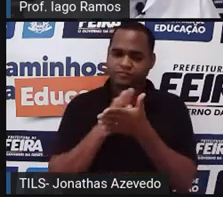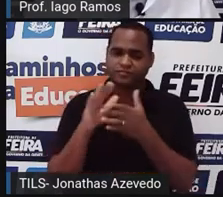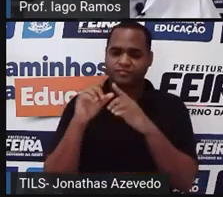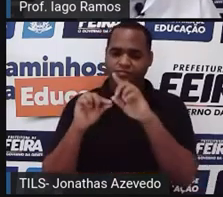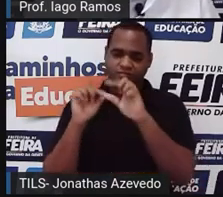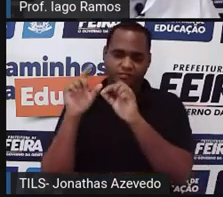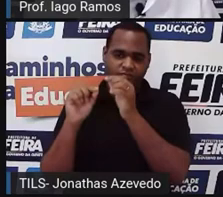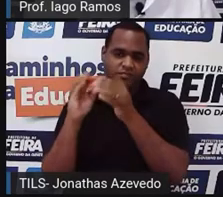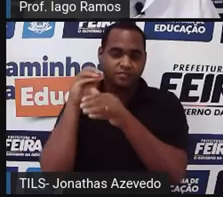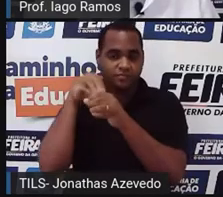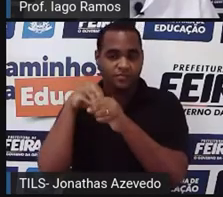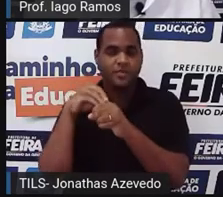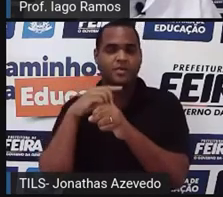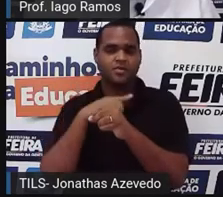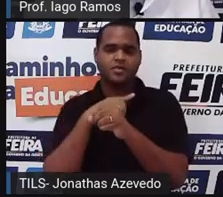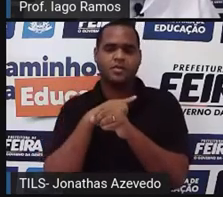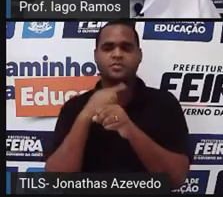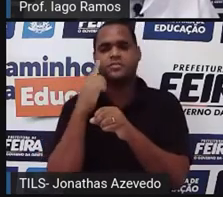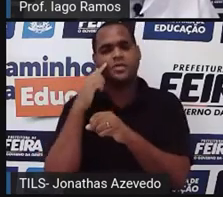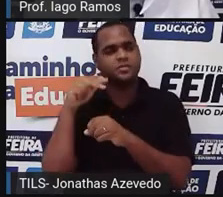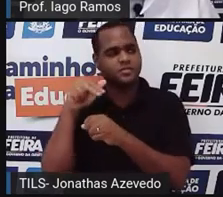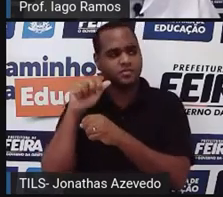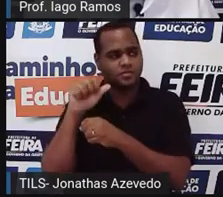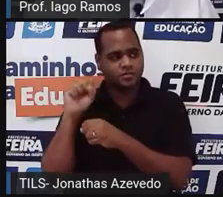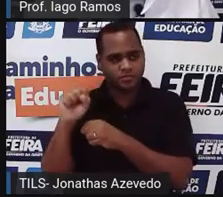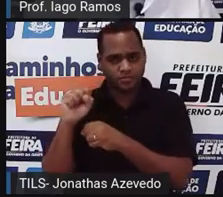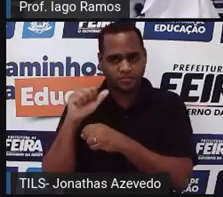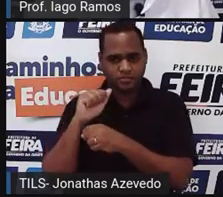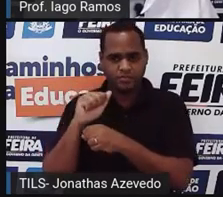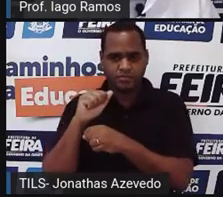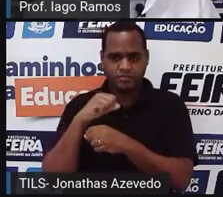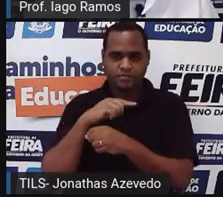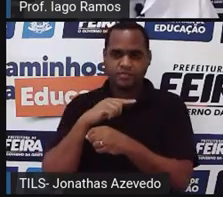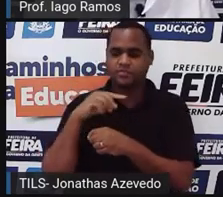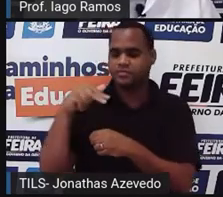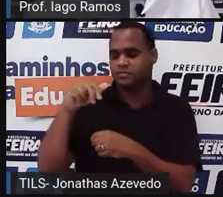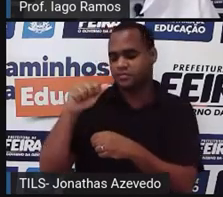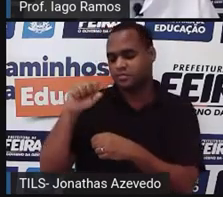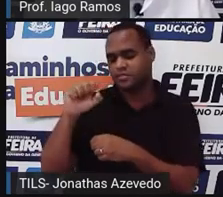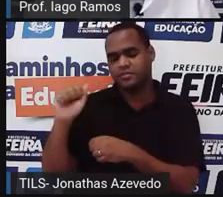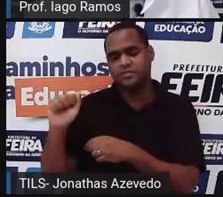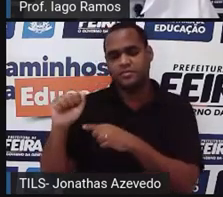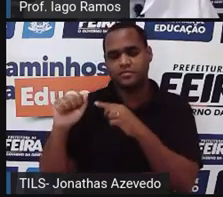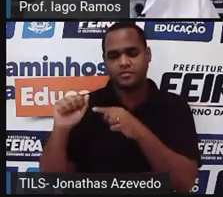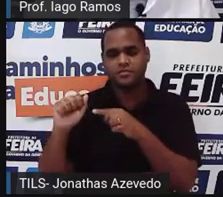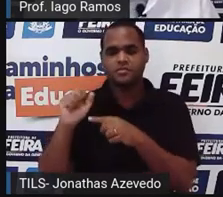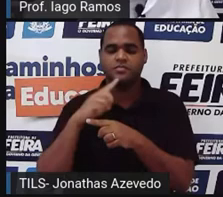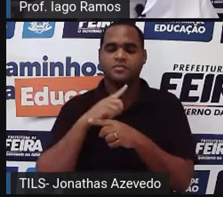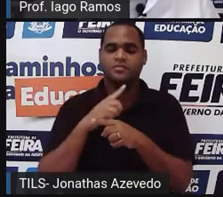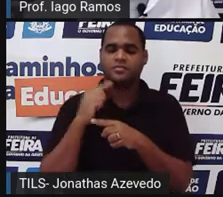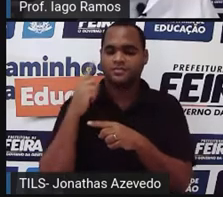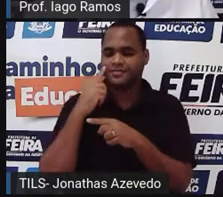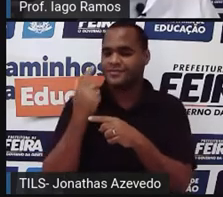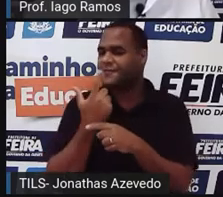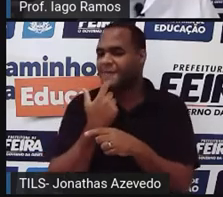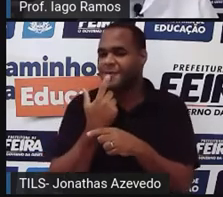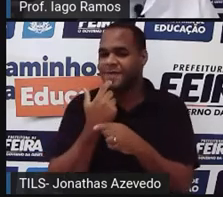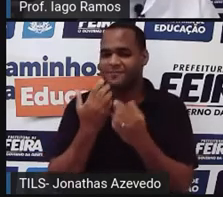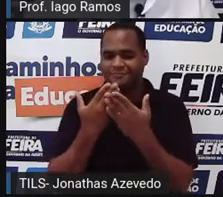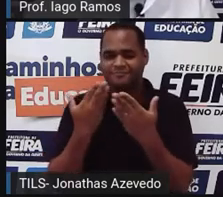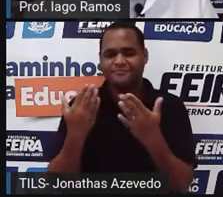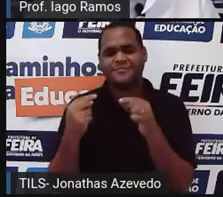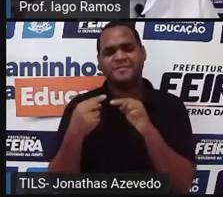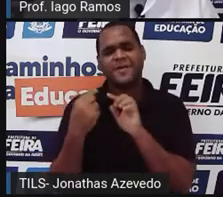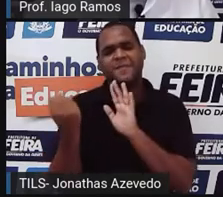dentro do círculo escrito NASA, N-A-S-A, né? E tem ali um detalhe em vermelho. Que